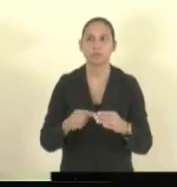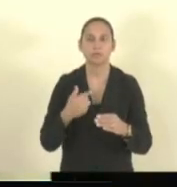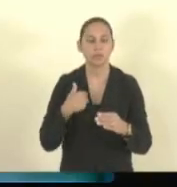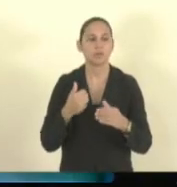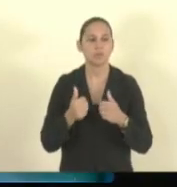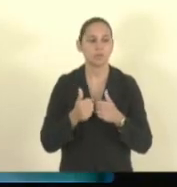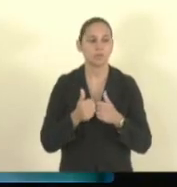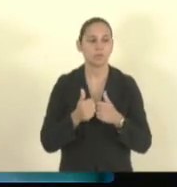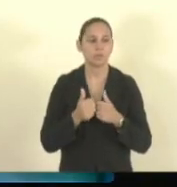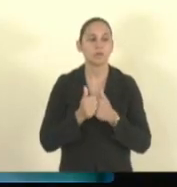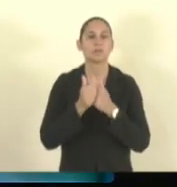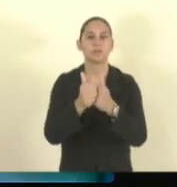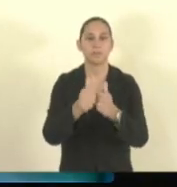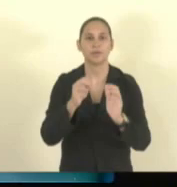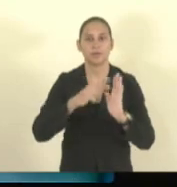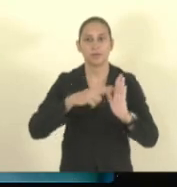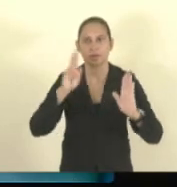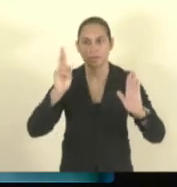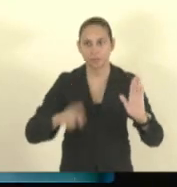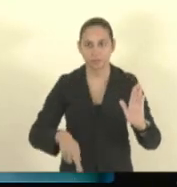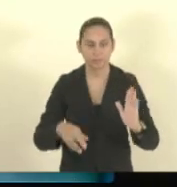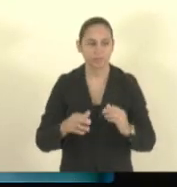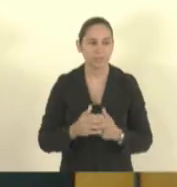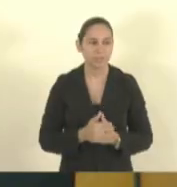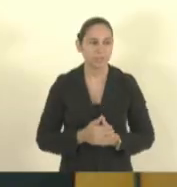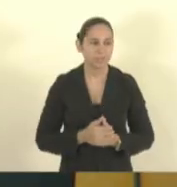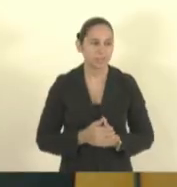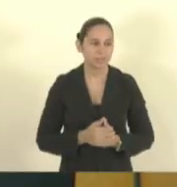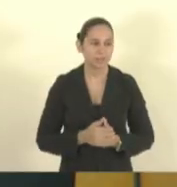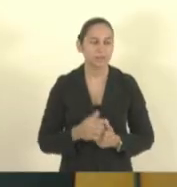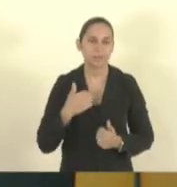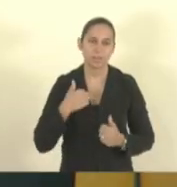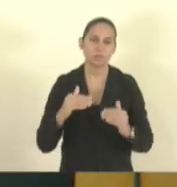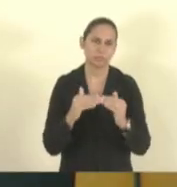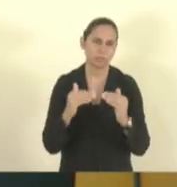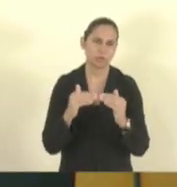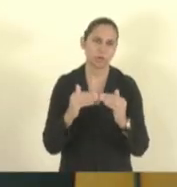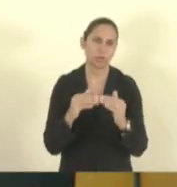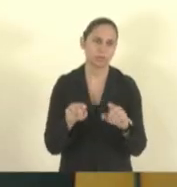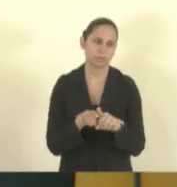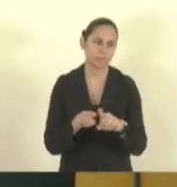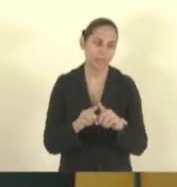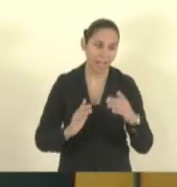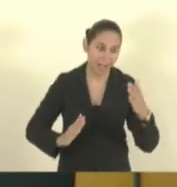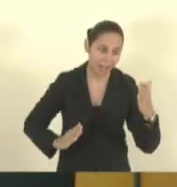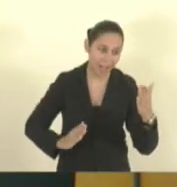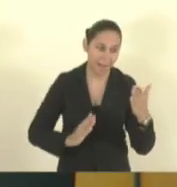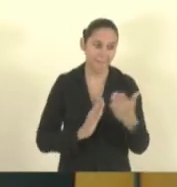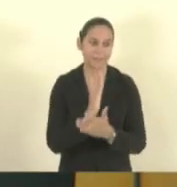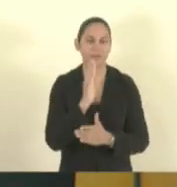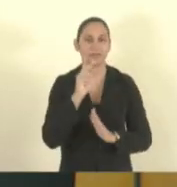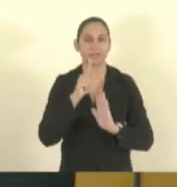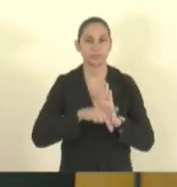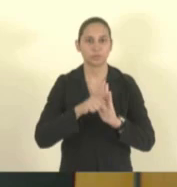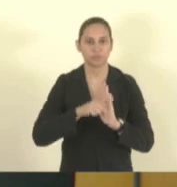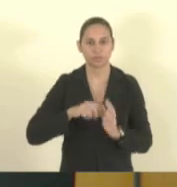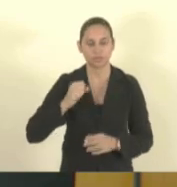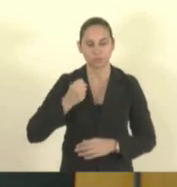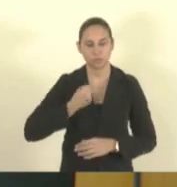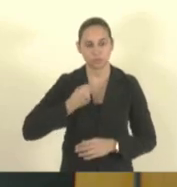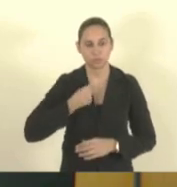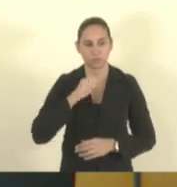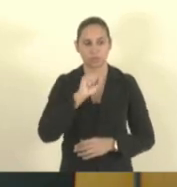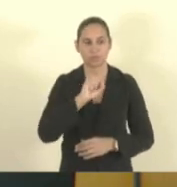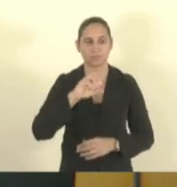Acompanhando o relatório do relator, Sr. Presidente. Eu também o acompanho. Então, aprovado o projeto 808